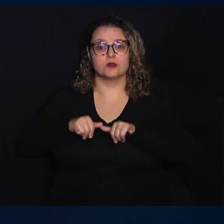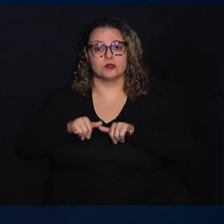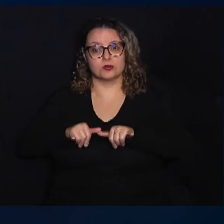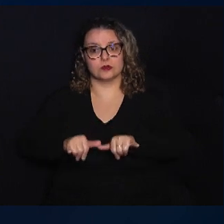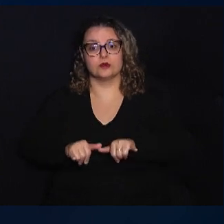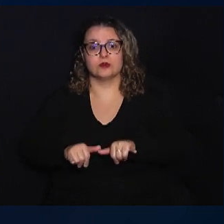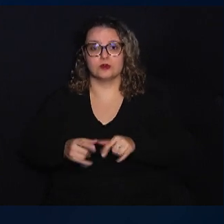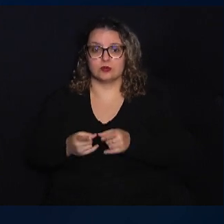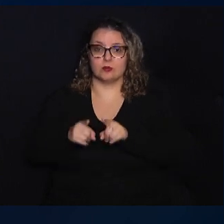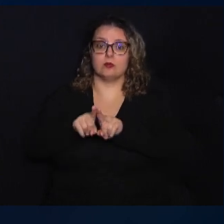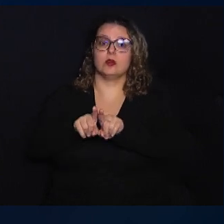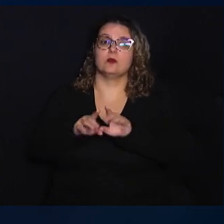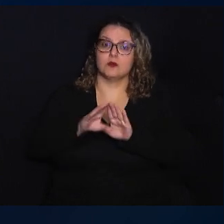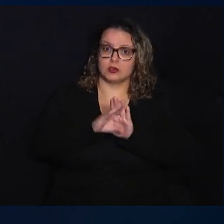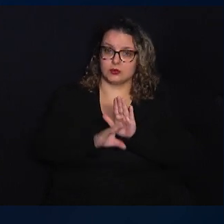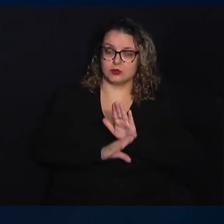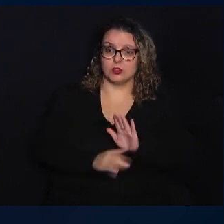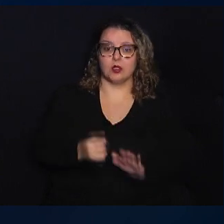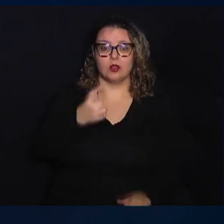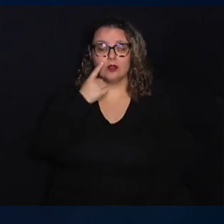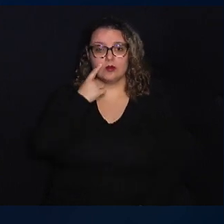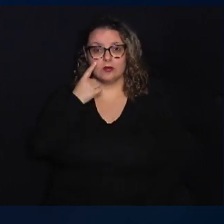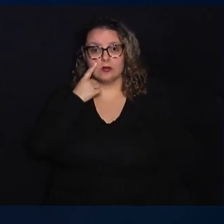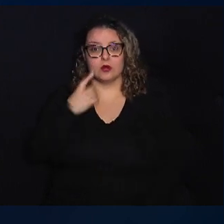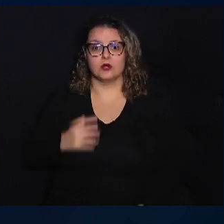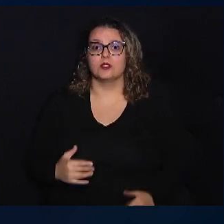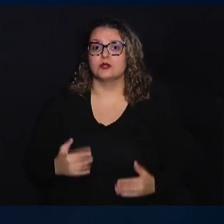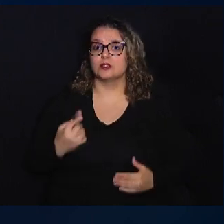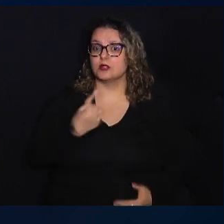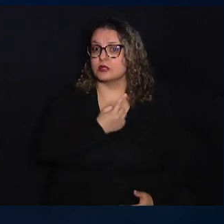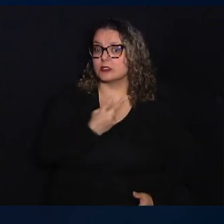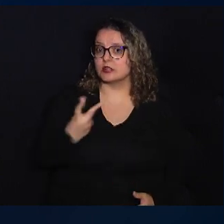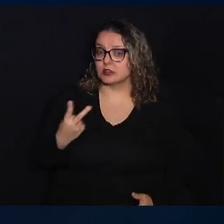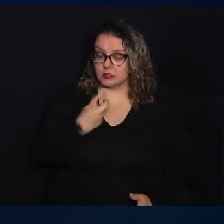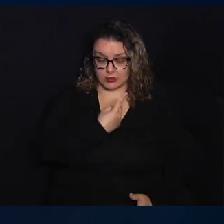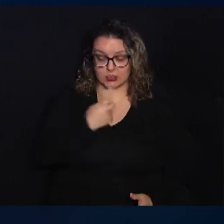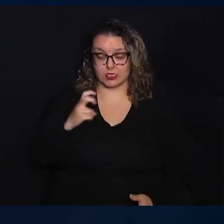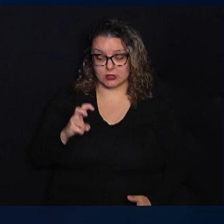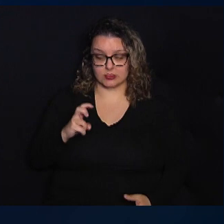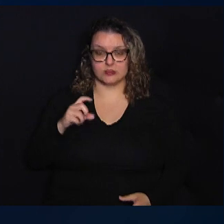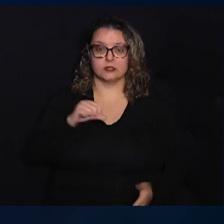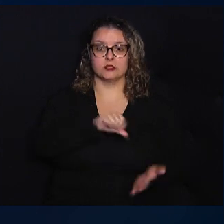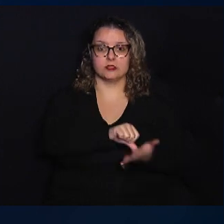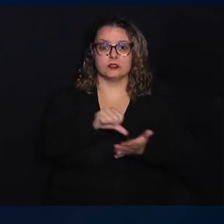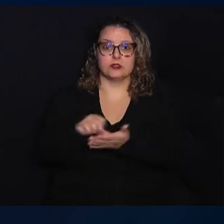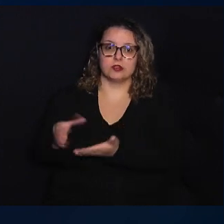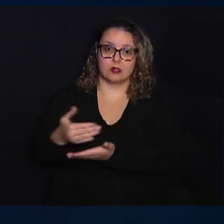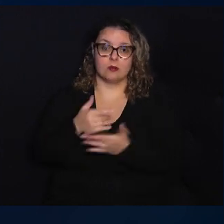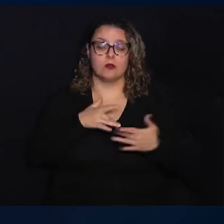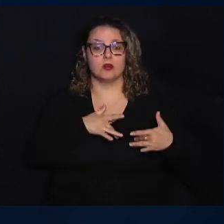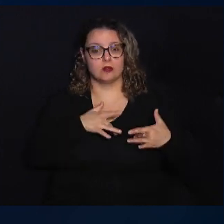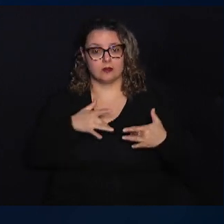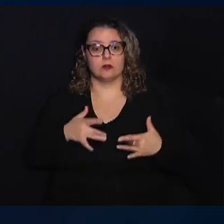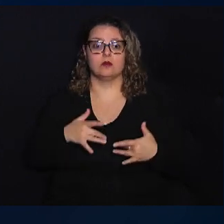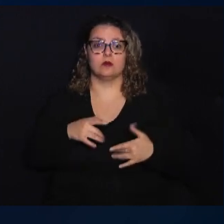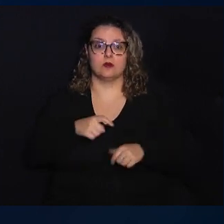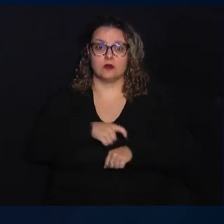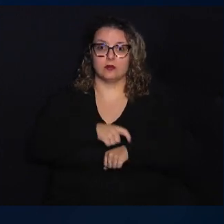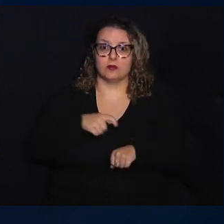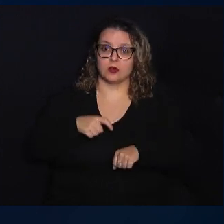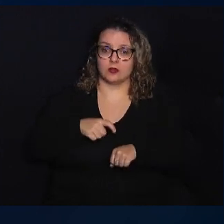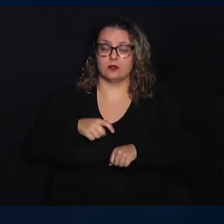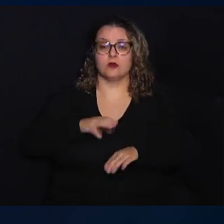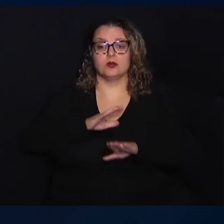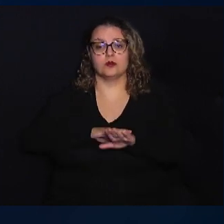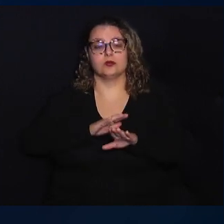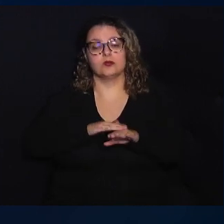programa Ao todo serão 15 pontos As doações poderão ser realizadas durante o horário de funcionamento de